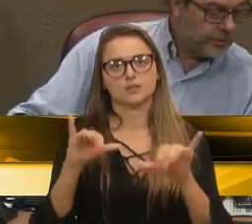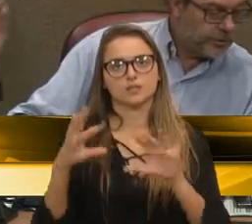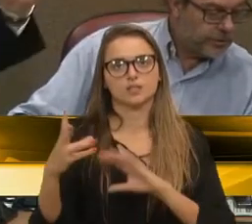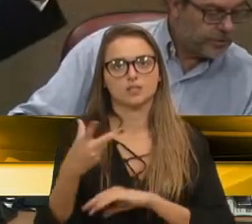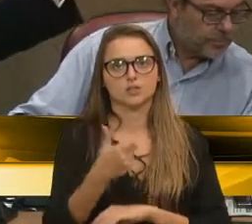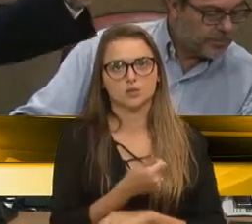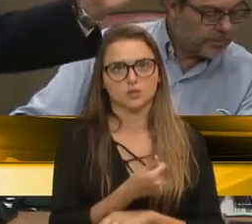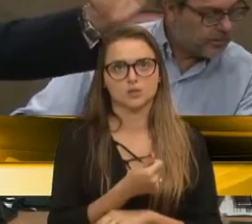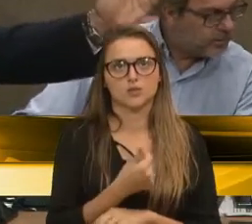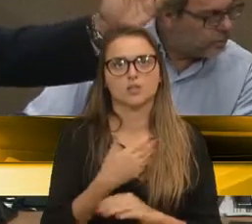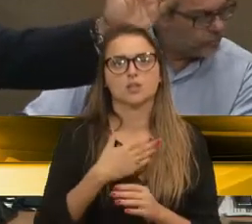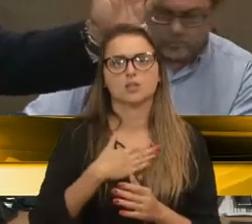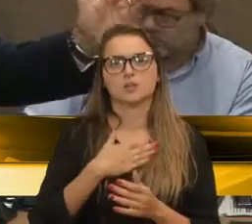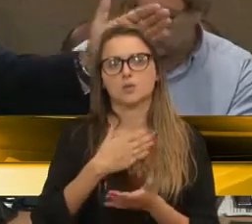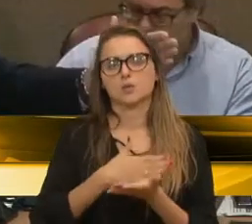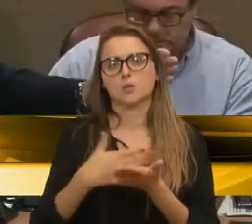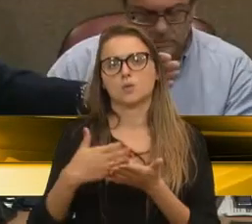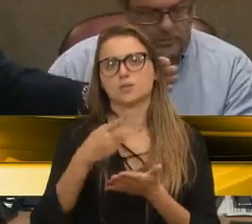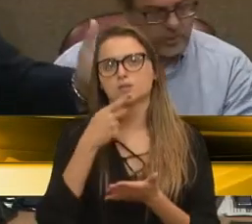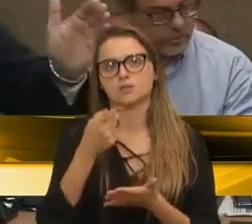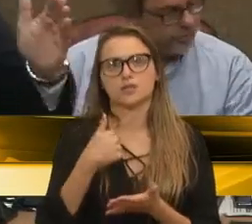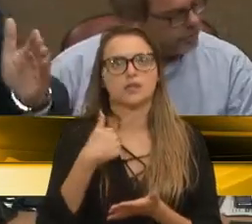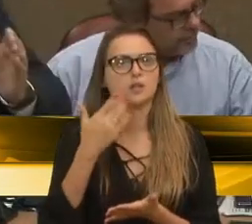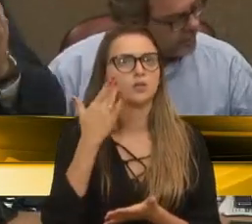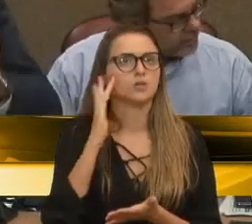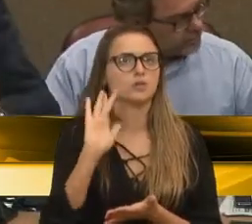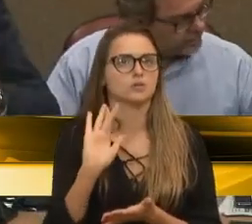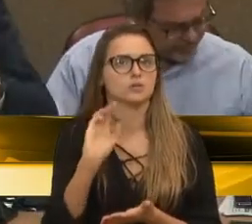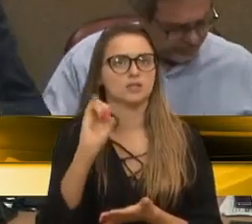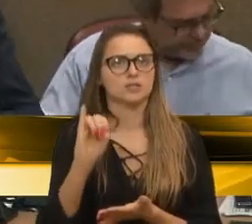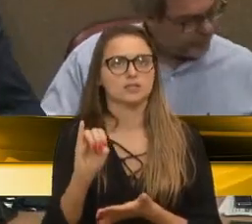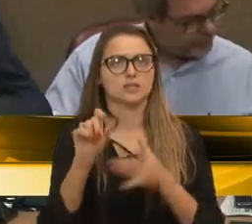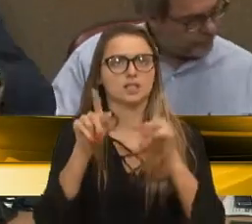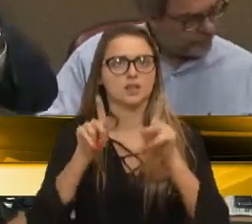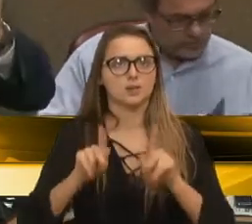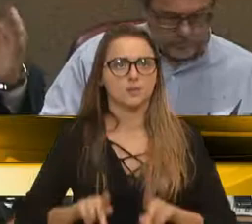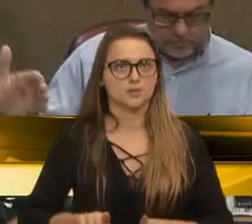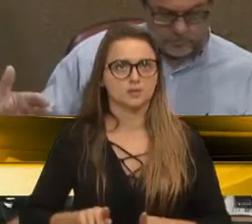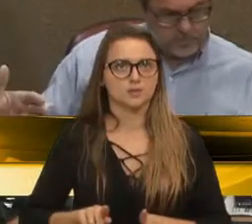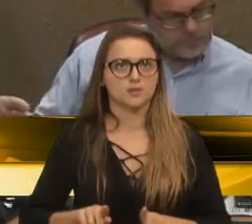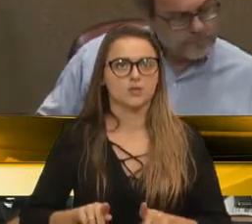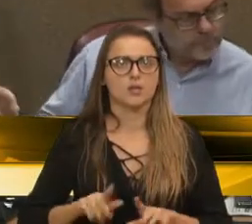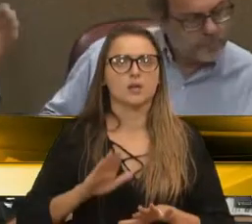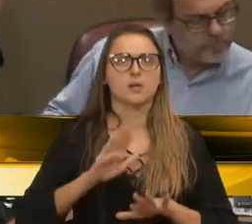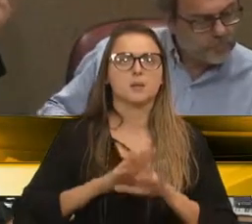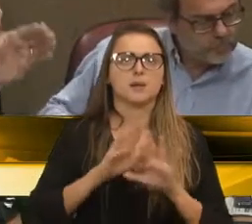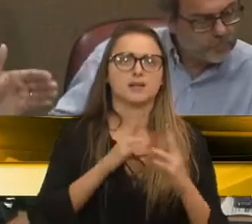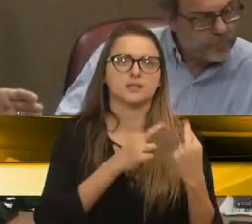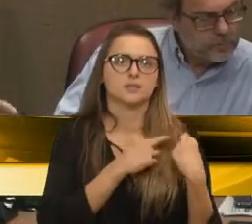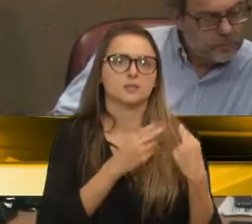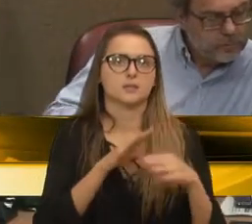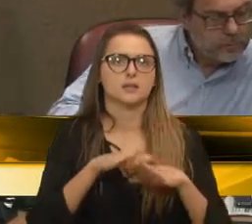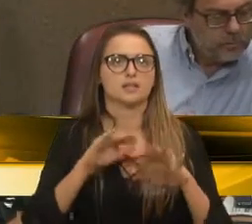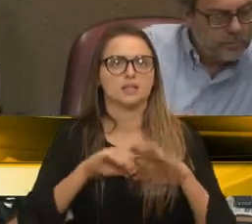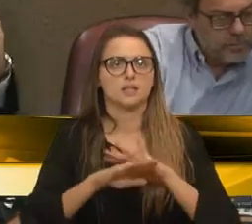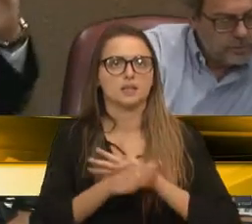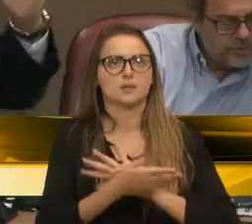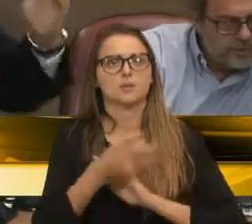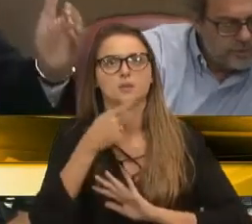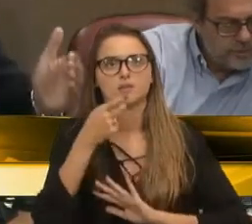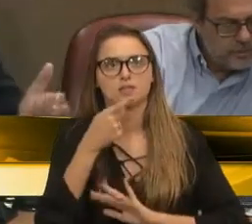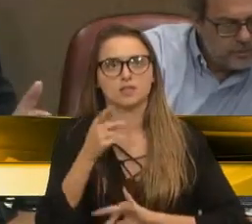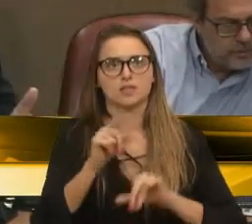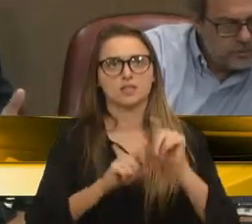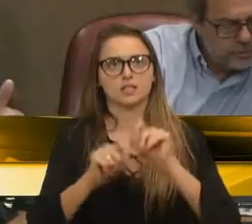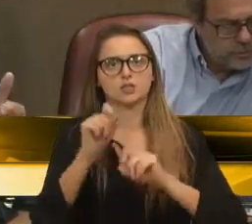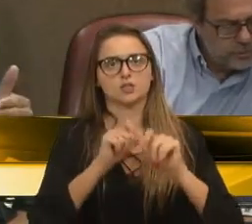repito o início do meu pronunciamento. Não sei se sou a pessoa mais talhada, mais adequada para falar sobre